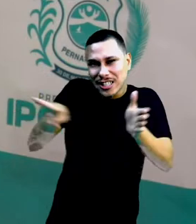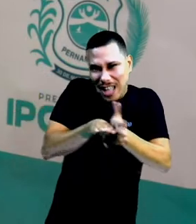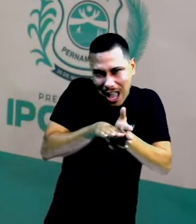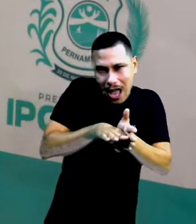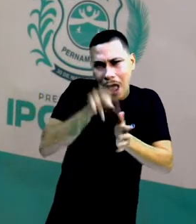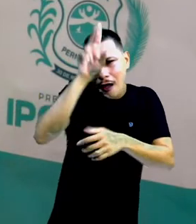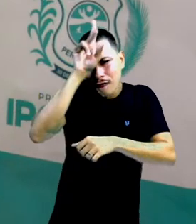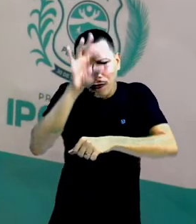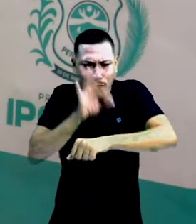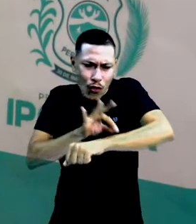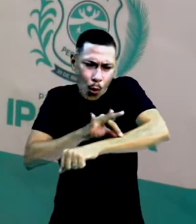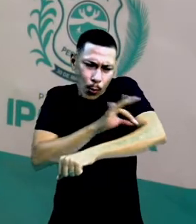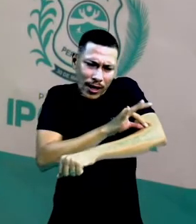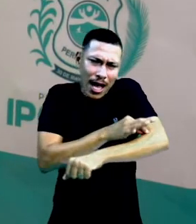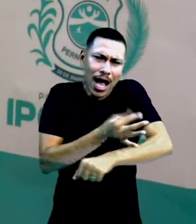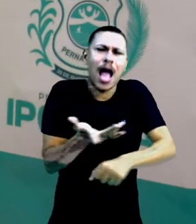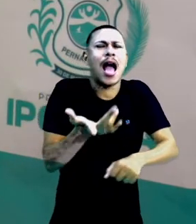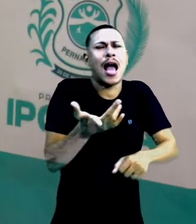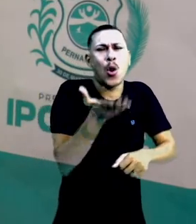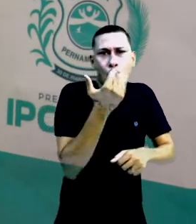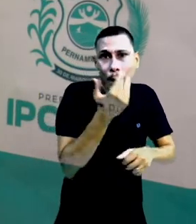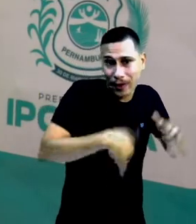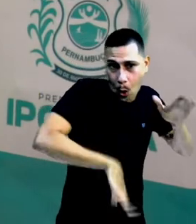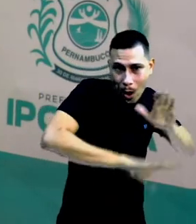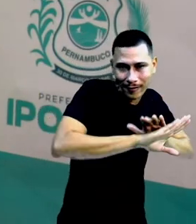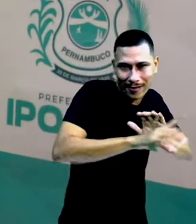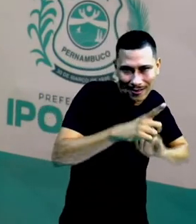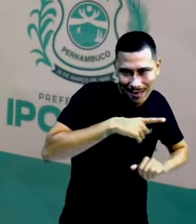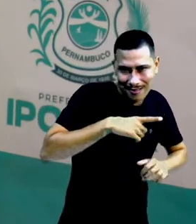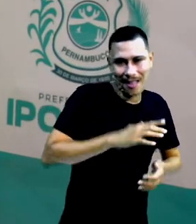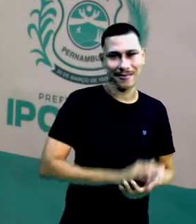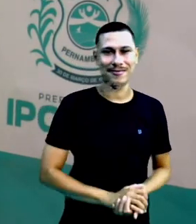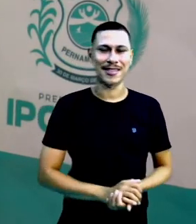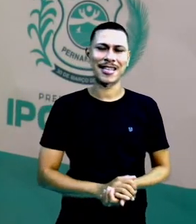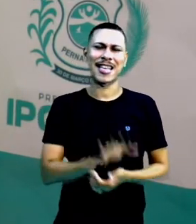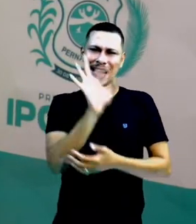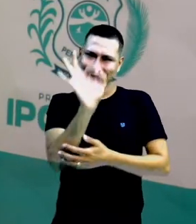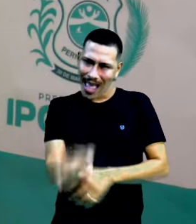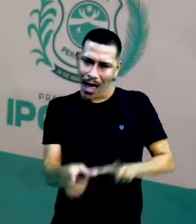para você que disse uma menina curiosa. A letra B.